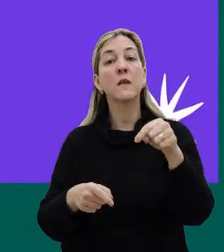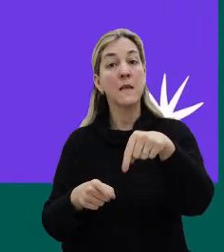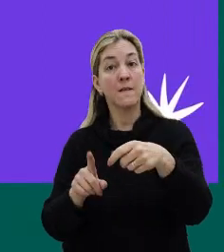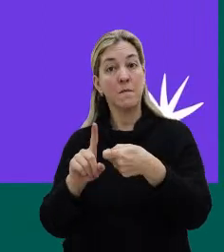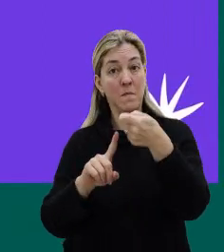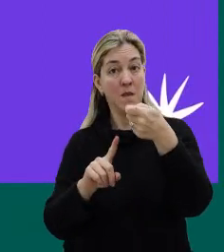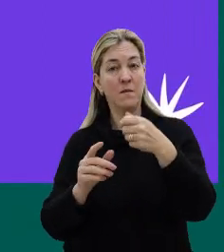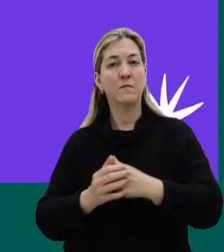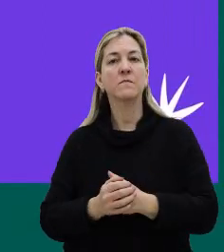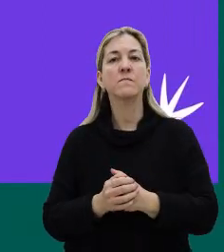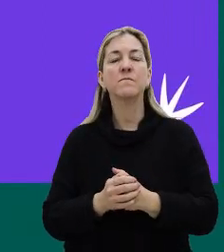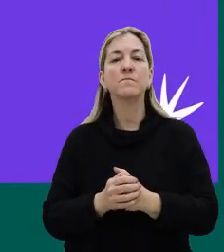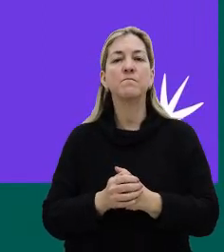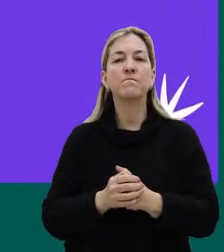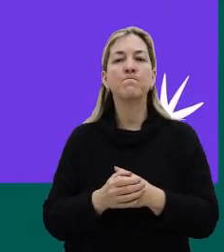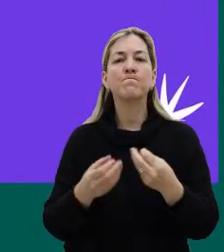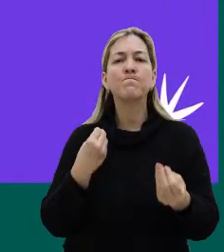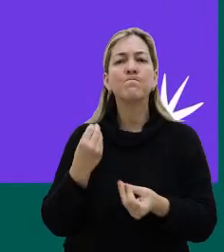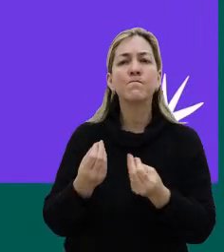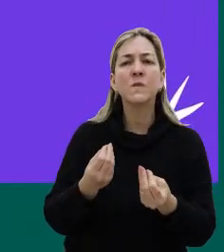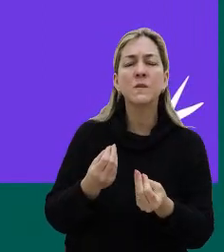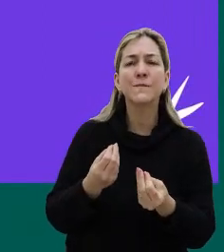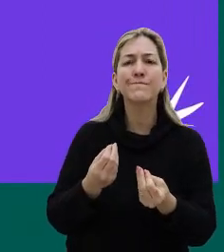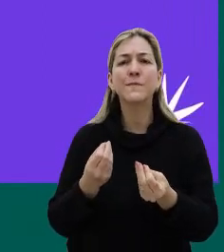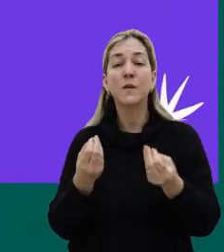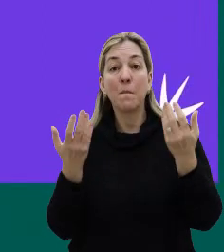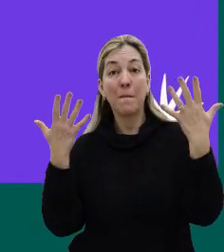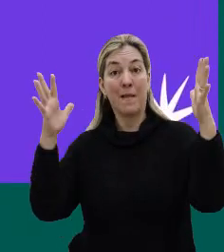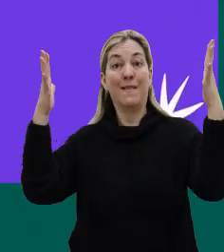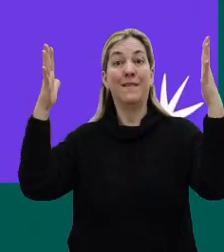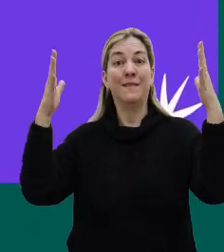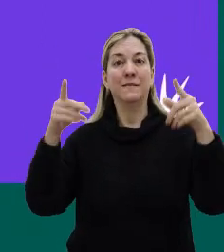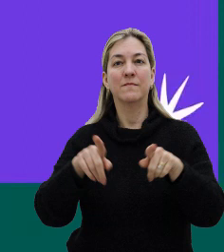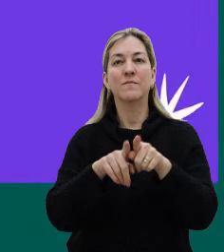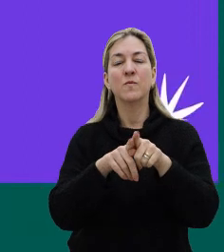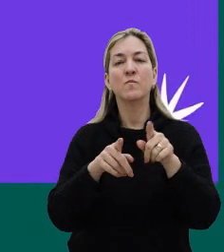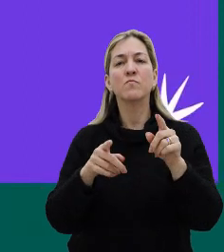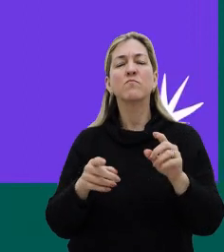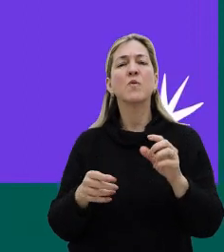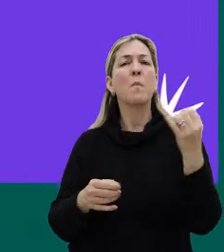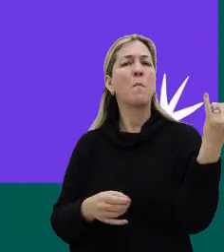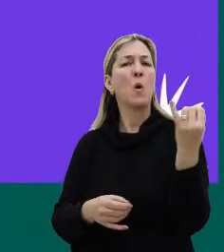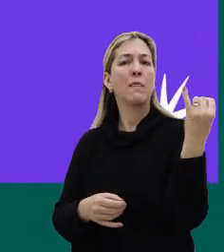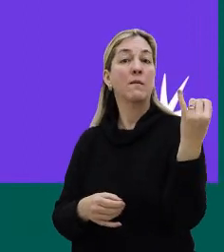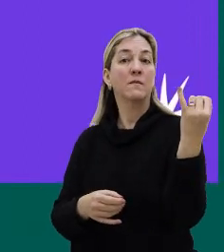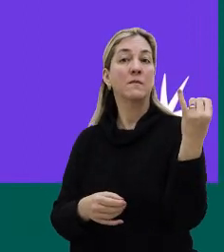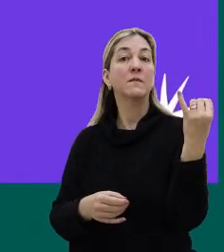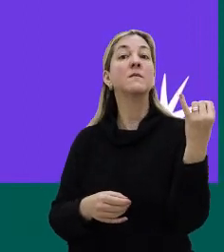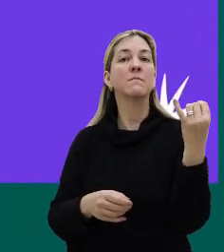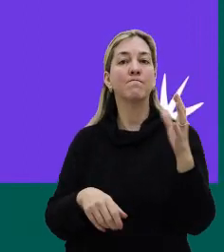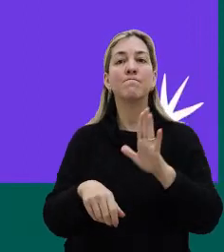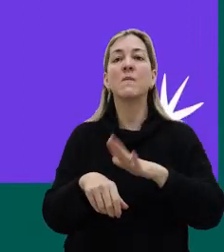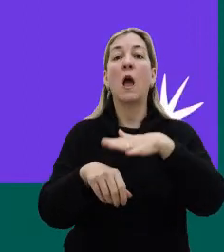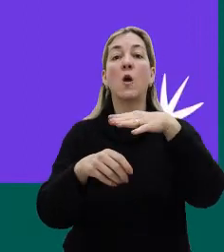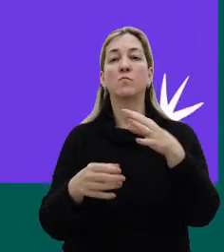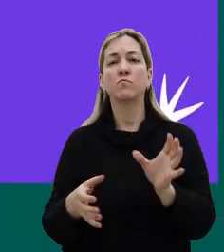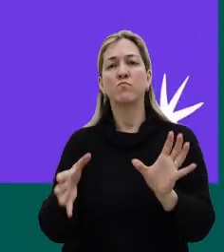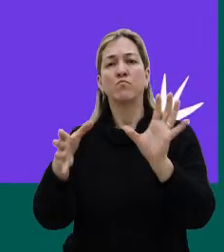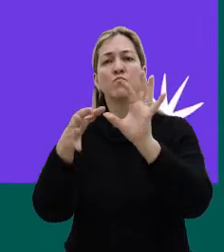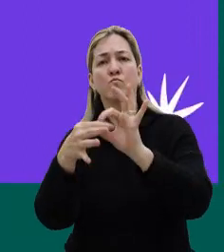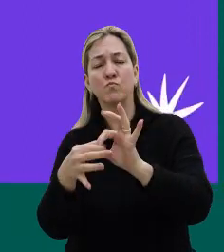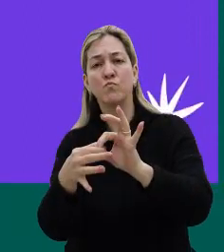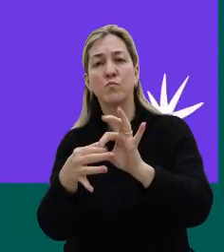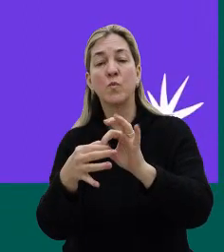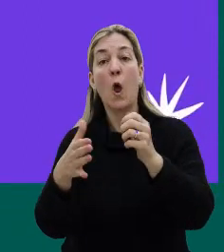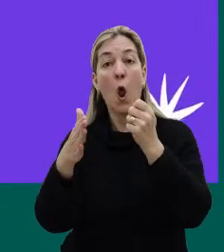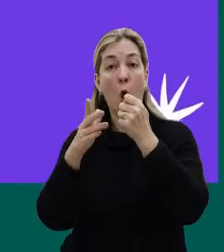se celebra, se dá uma ênfase as questões ligadas à luta